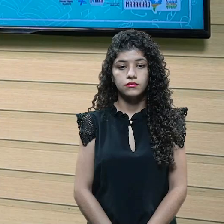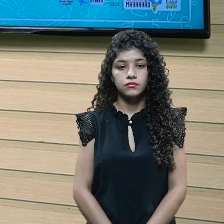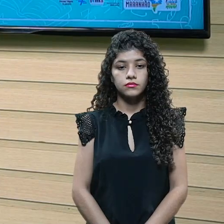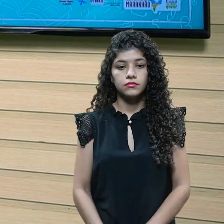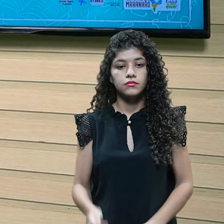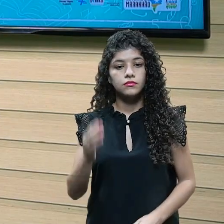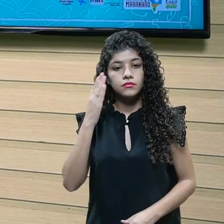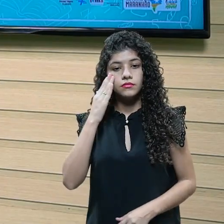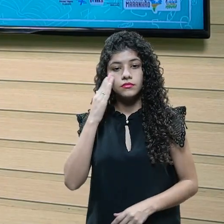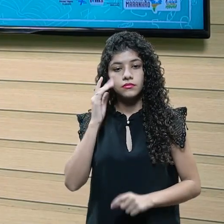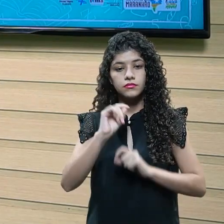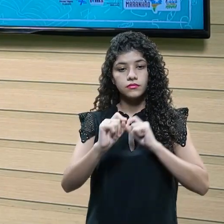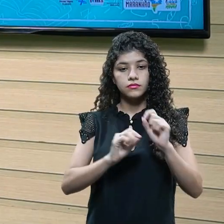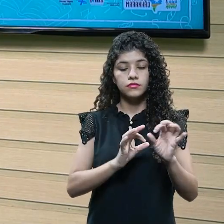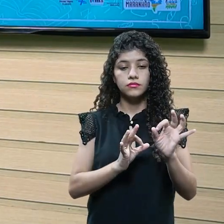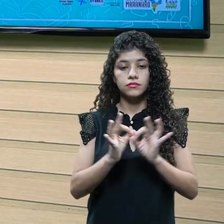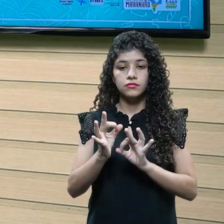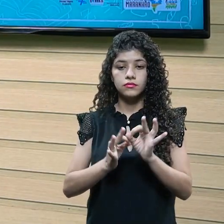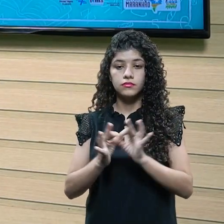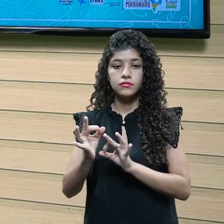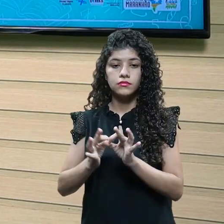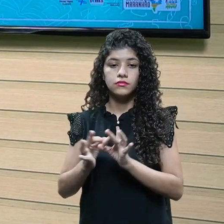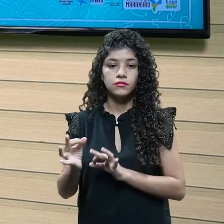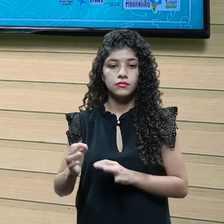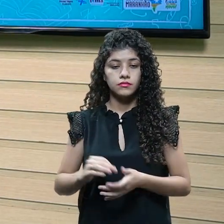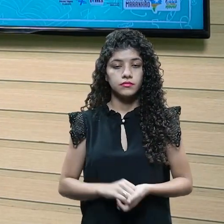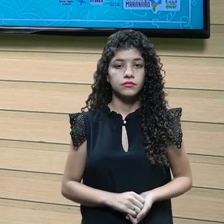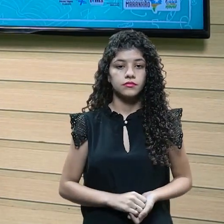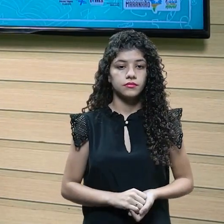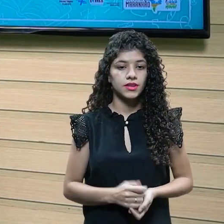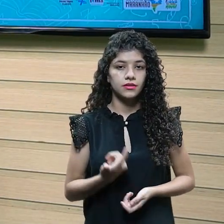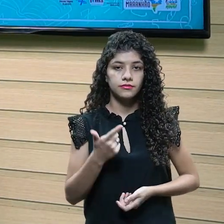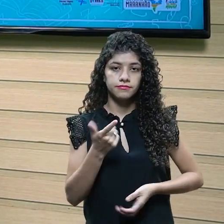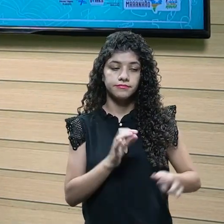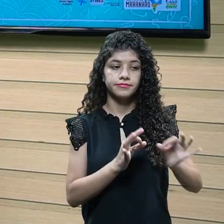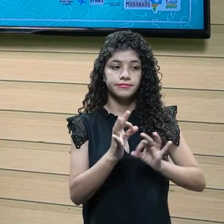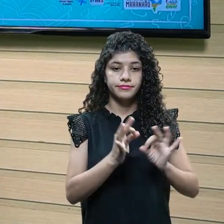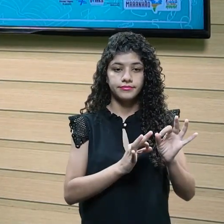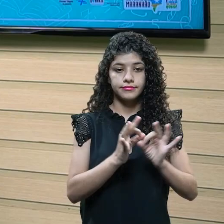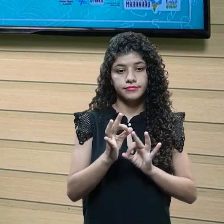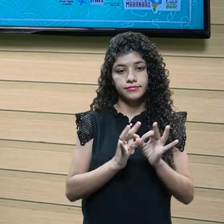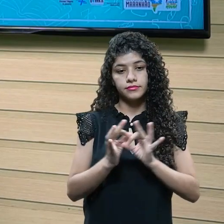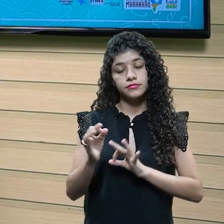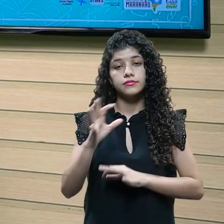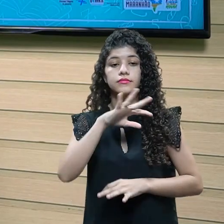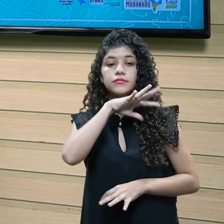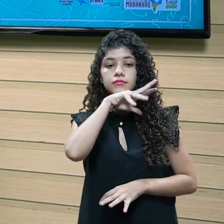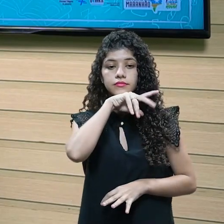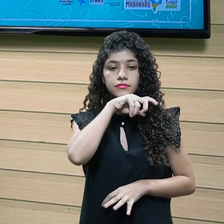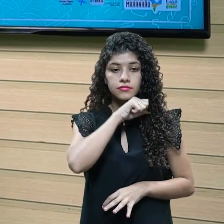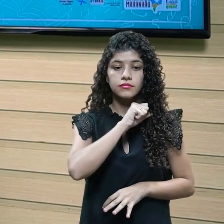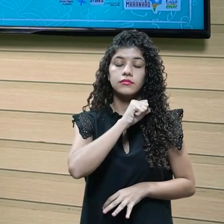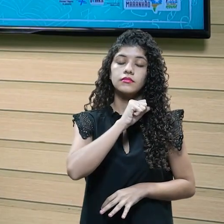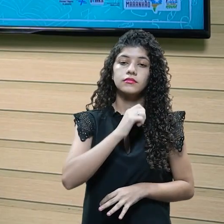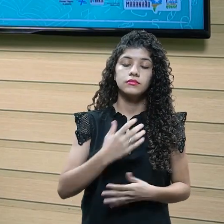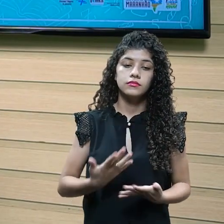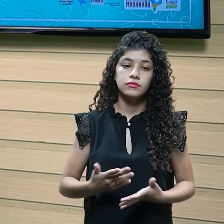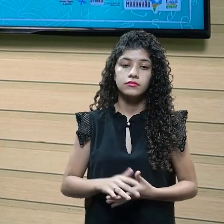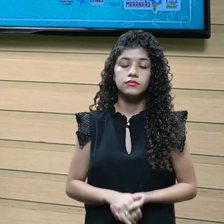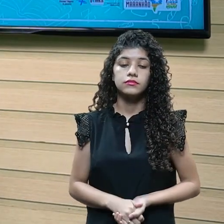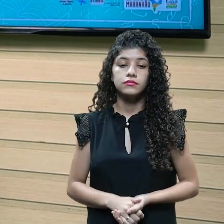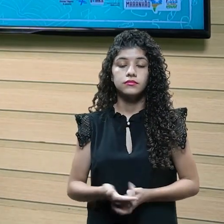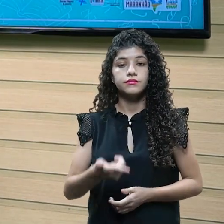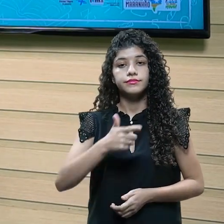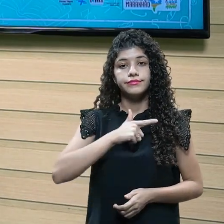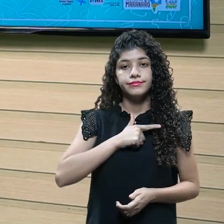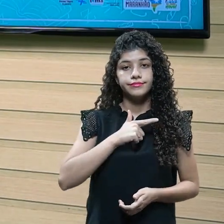que pensar que ele tem que ser organizado, né? Se ele for desorganizado, não prejudica todos os alunos, né? Porque é um momento ímpar de cada um, uma